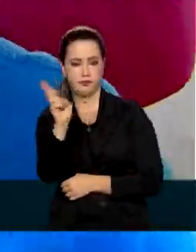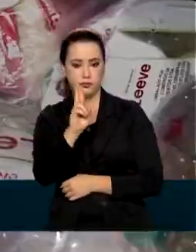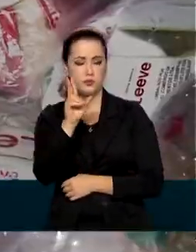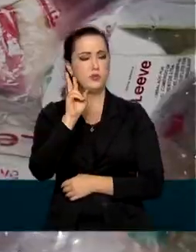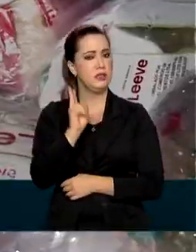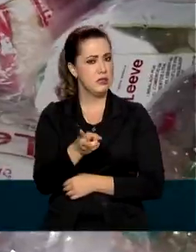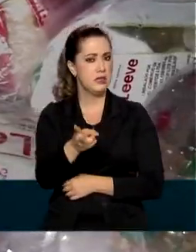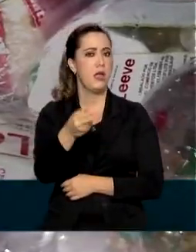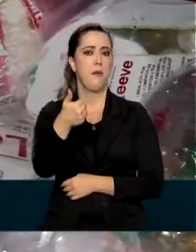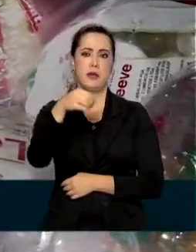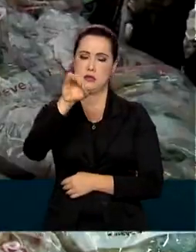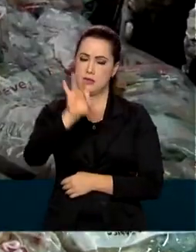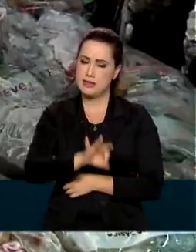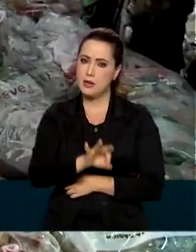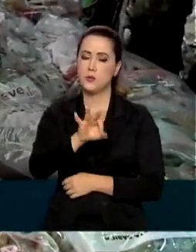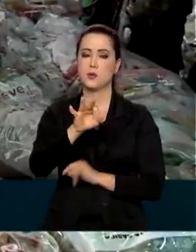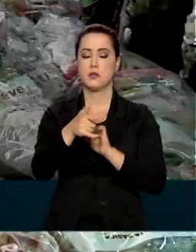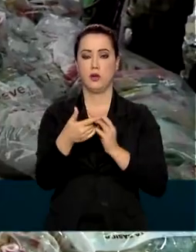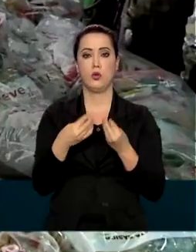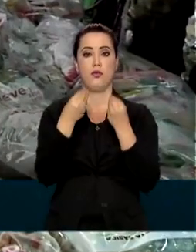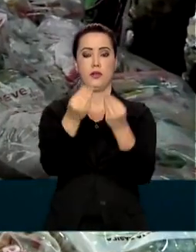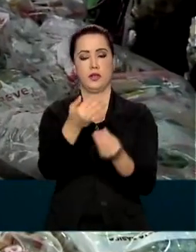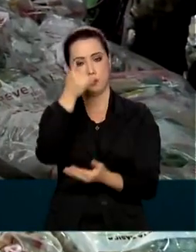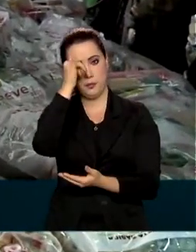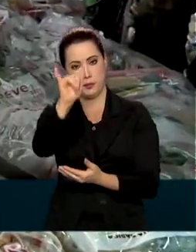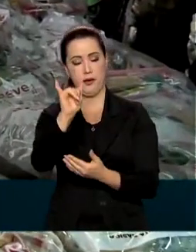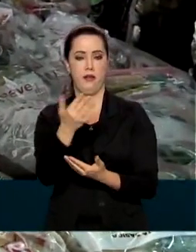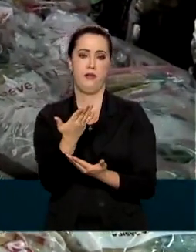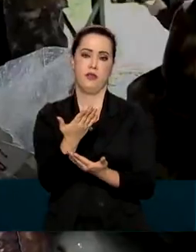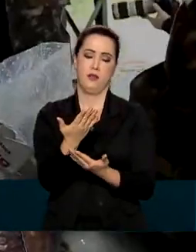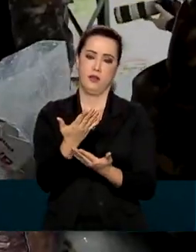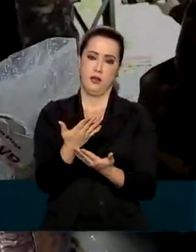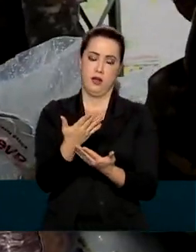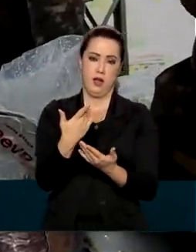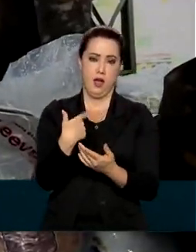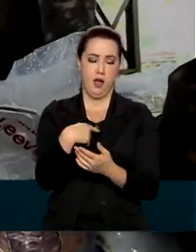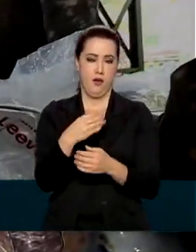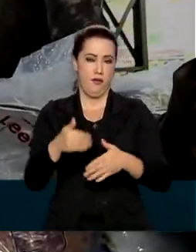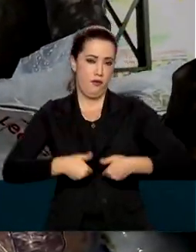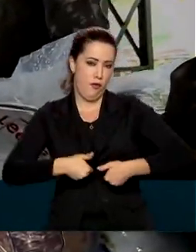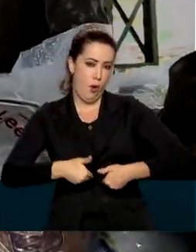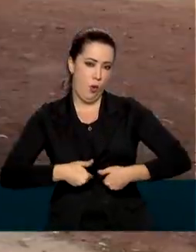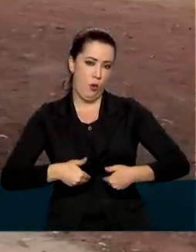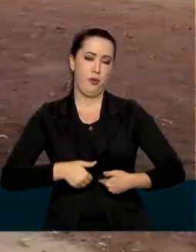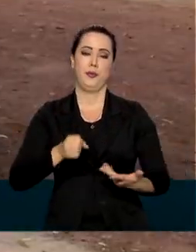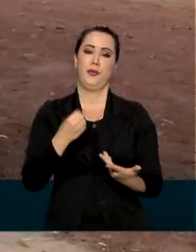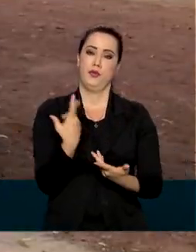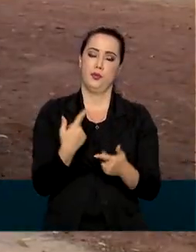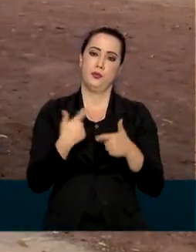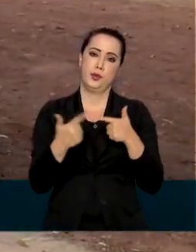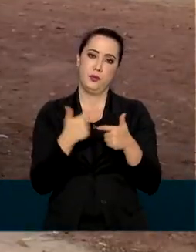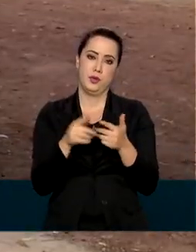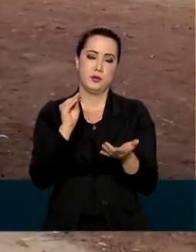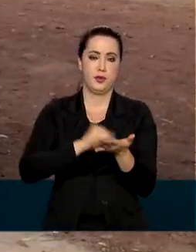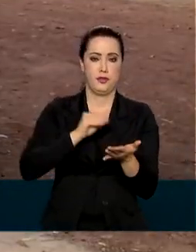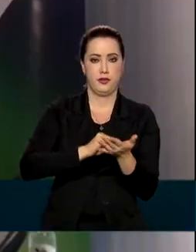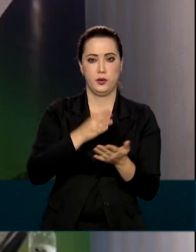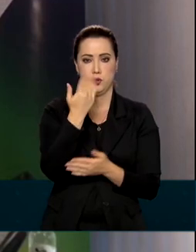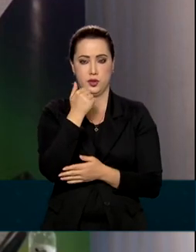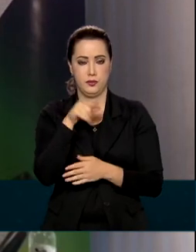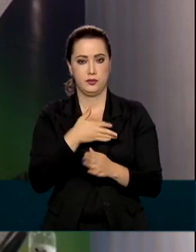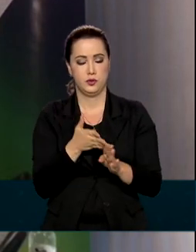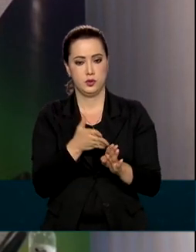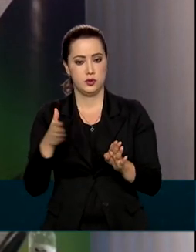100% destinado para o combate à insegurança alimentar e nutricional causada pela pandemia.